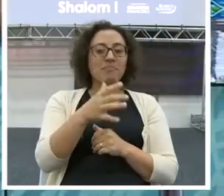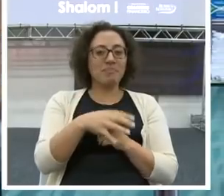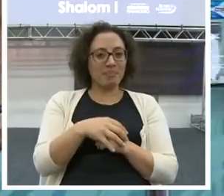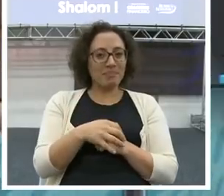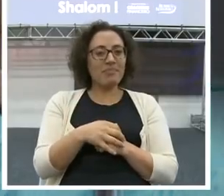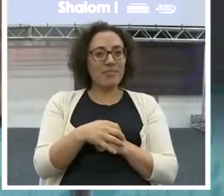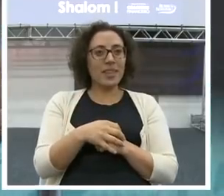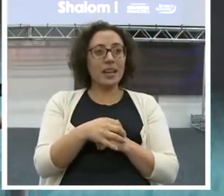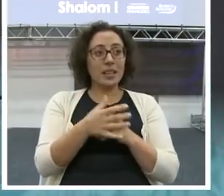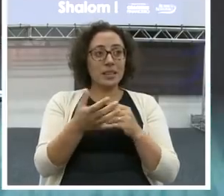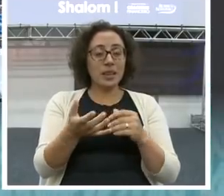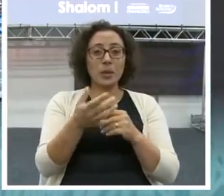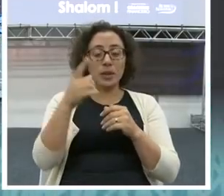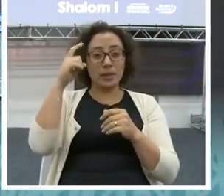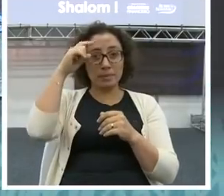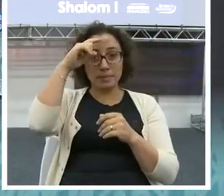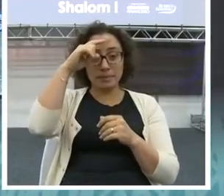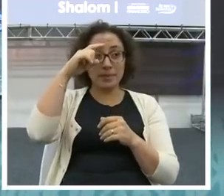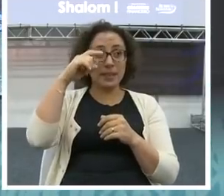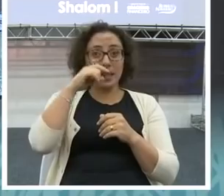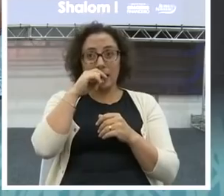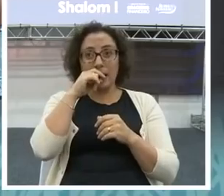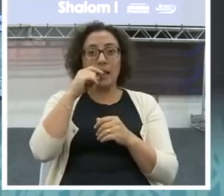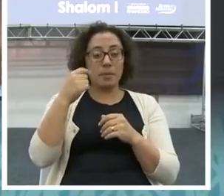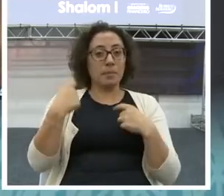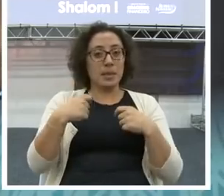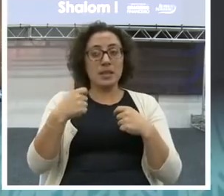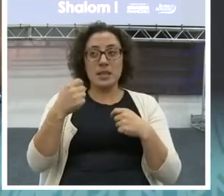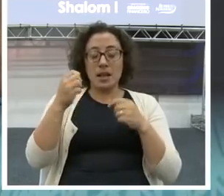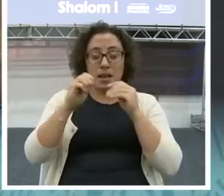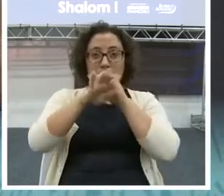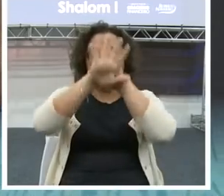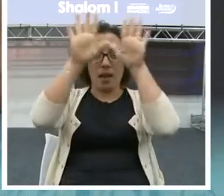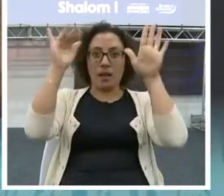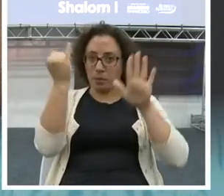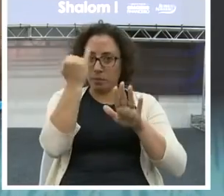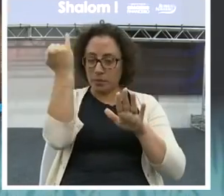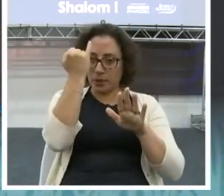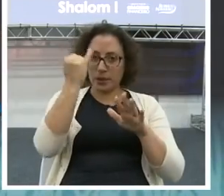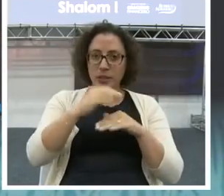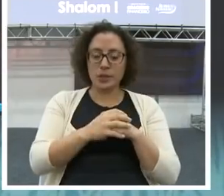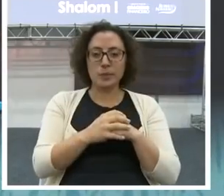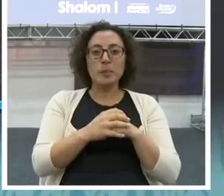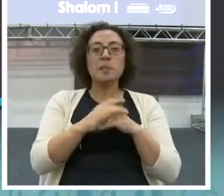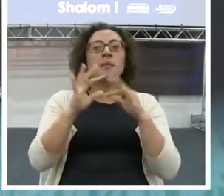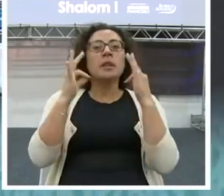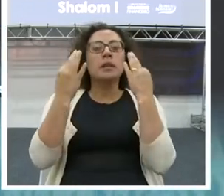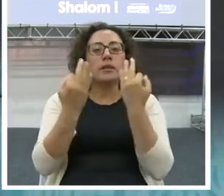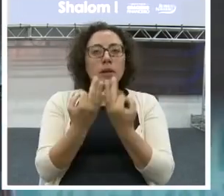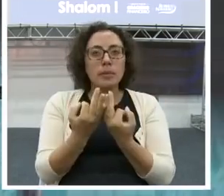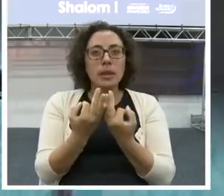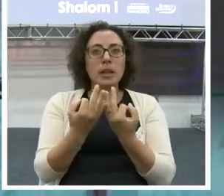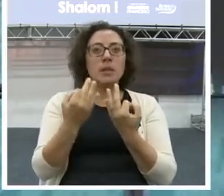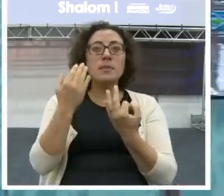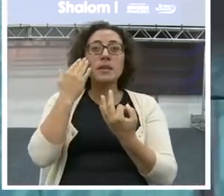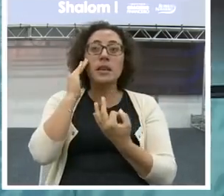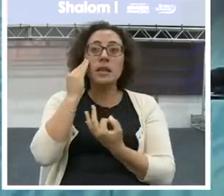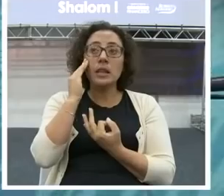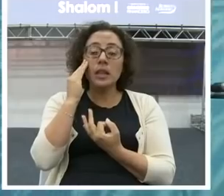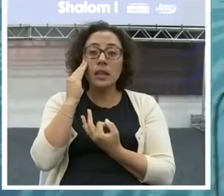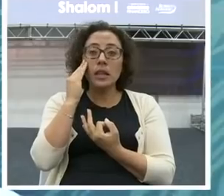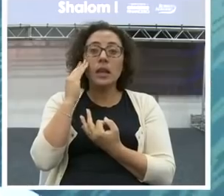muito importante você ser claro. A sua família tem que ter total